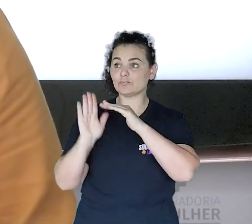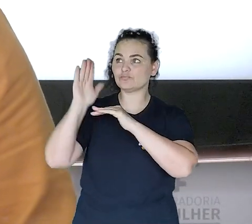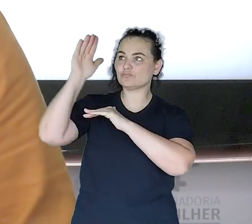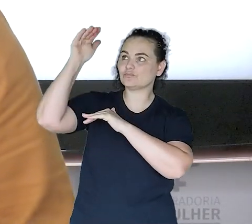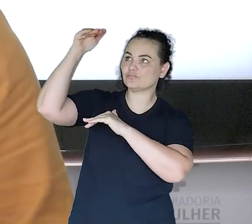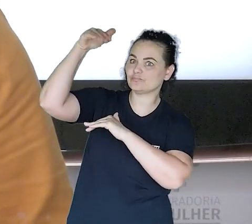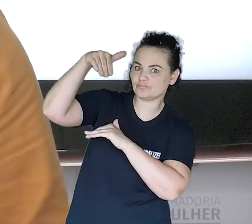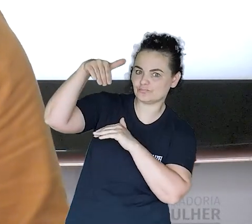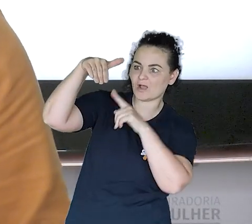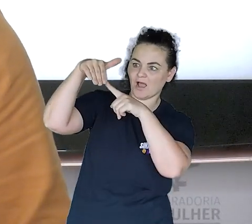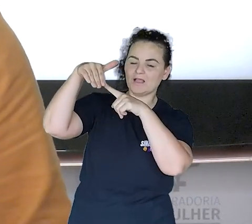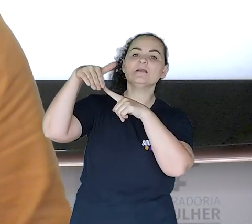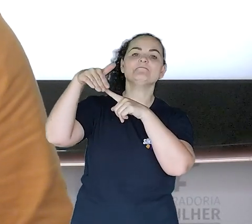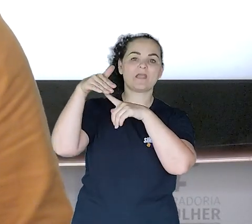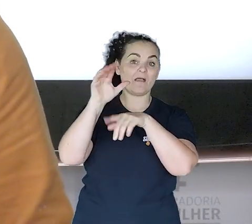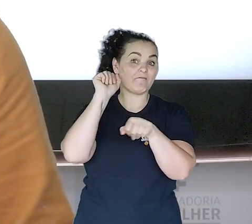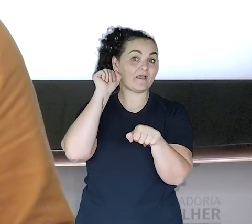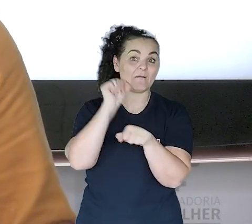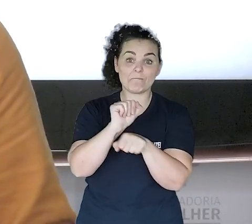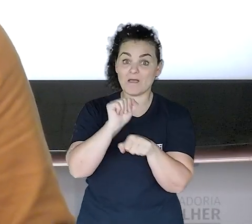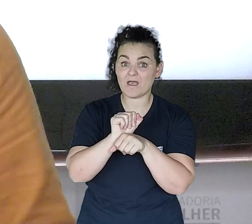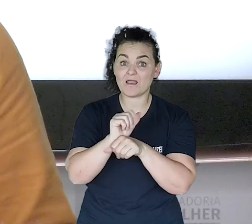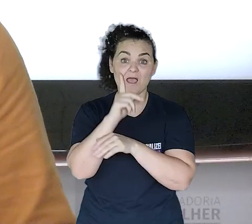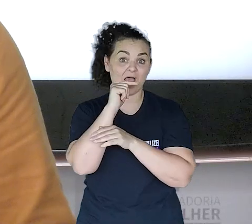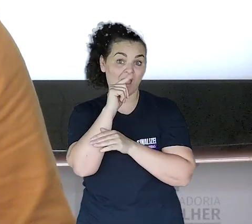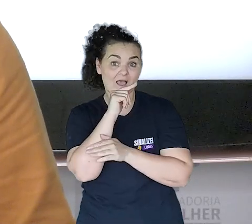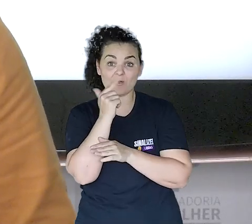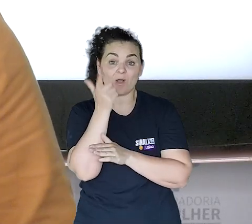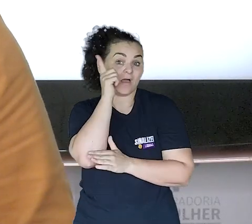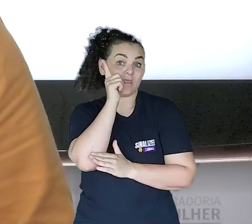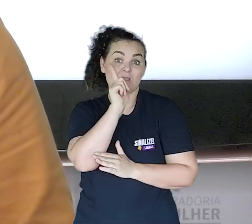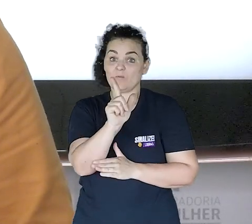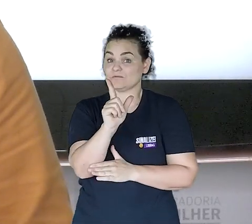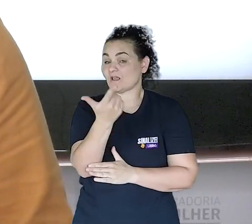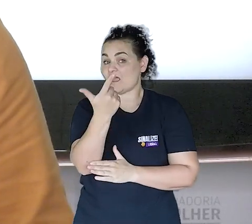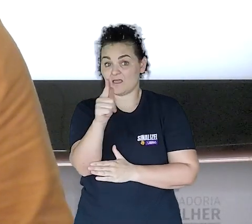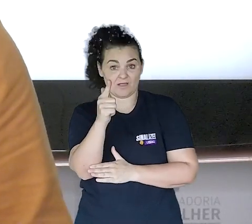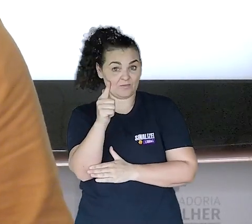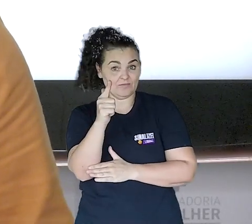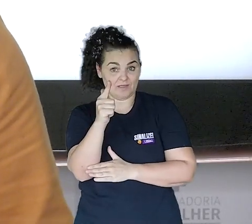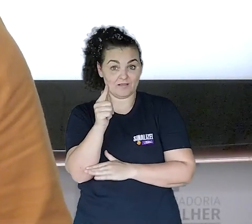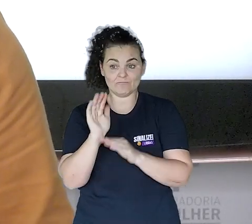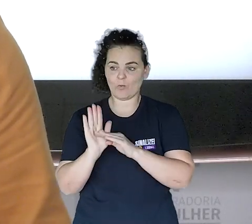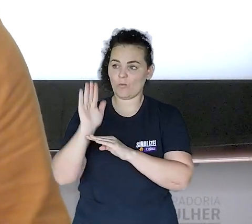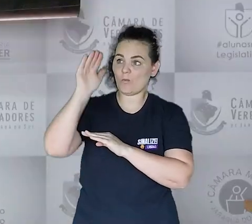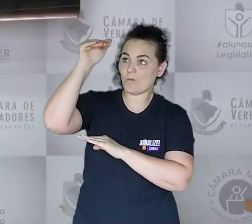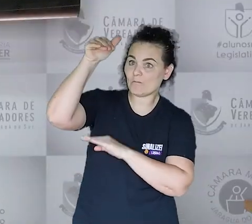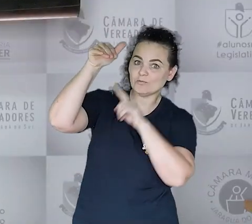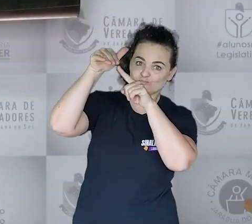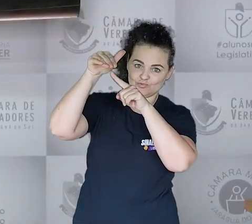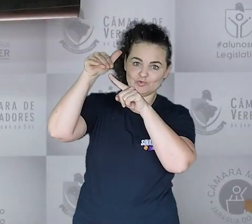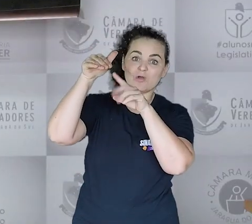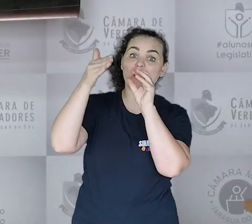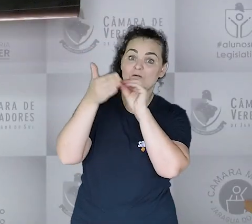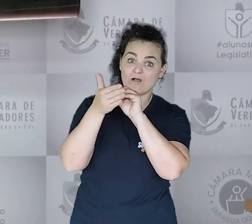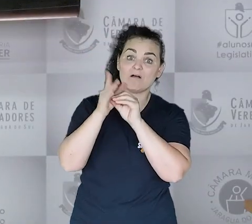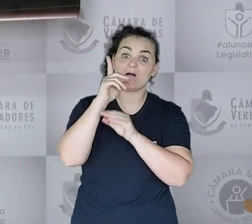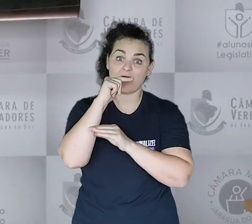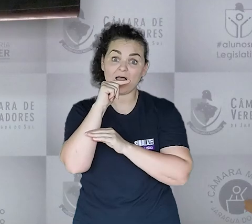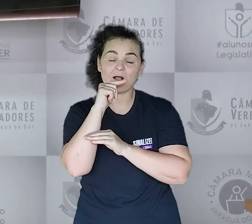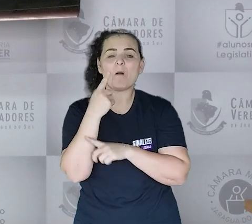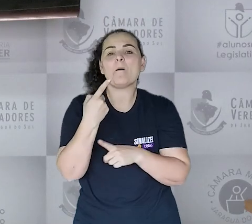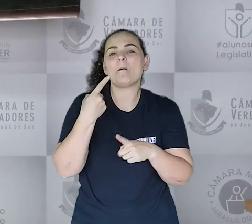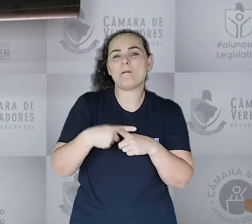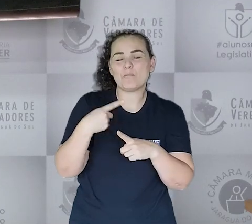enfrentando frequentemente interrupções no fornecimento de água, especialmente na região do Pico do Morro. O problema